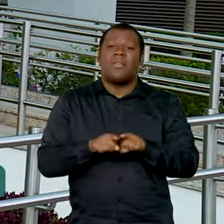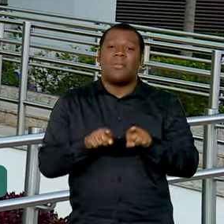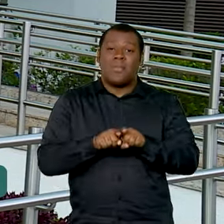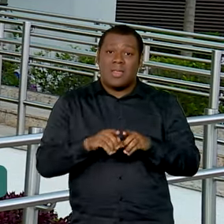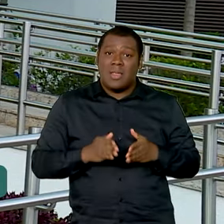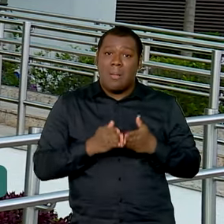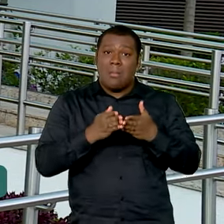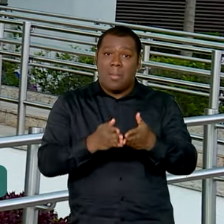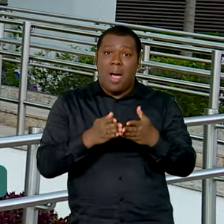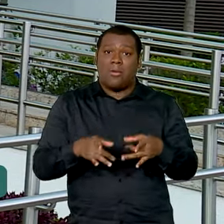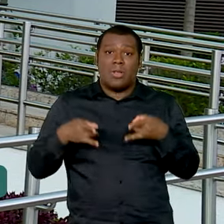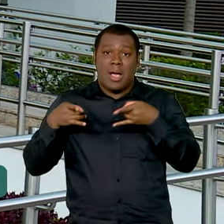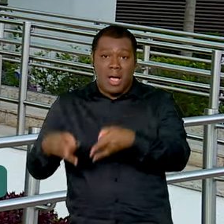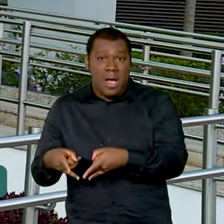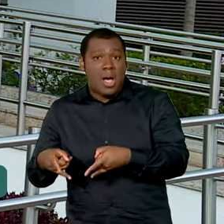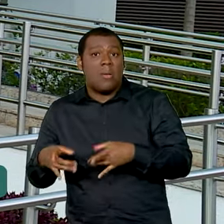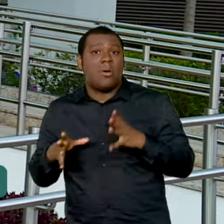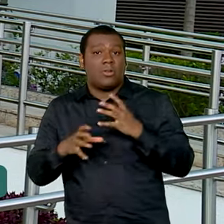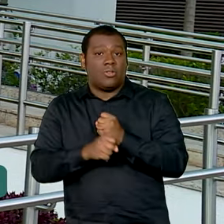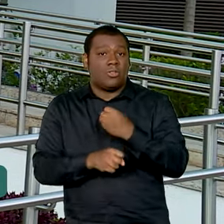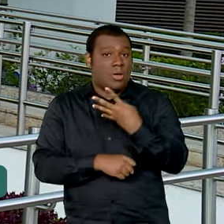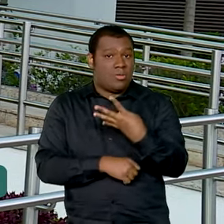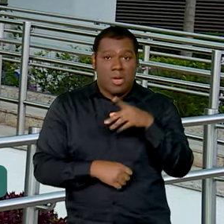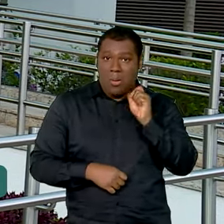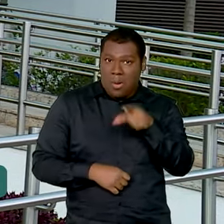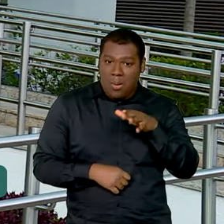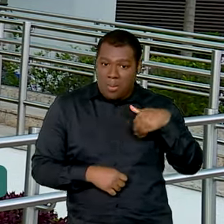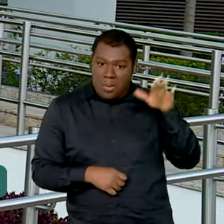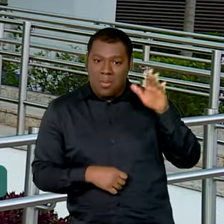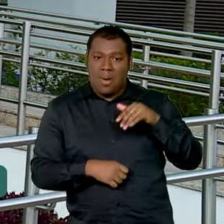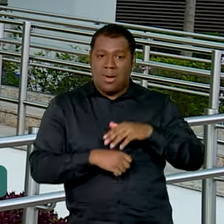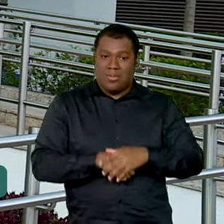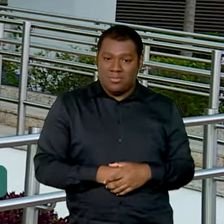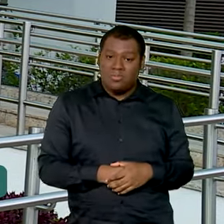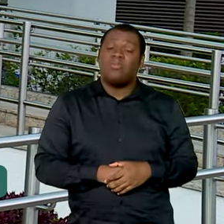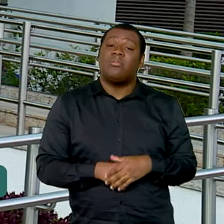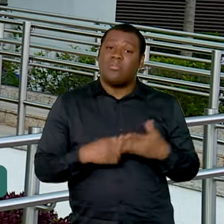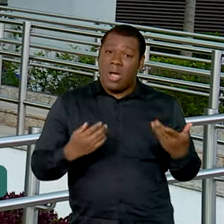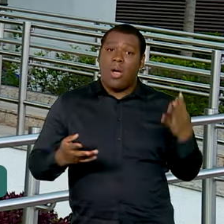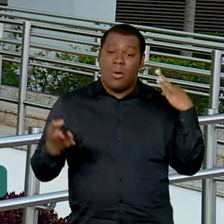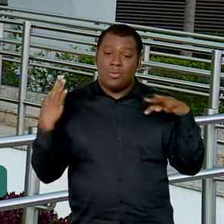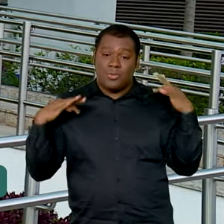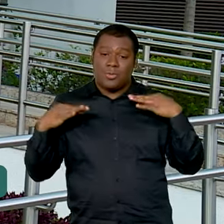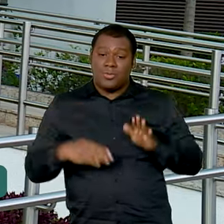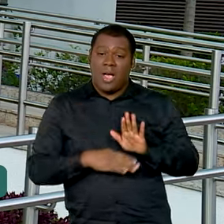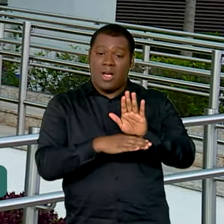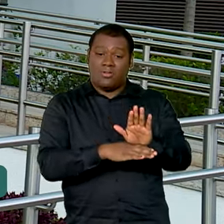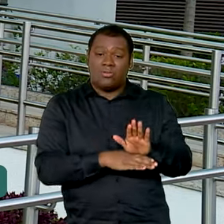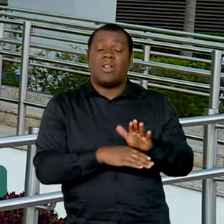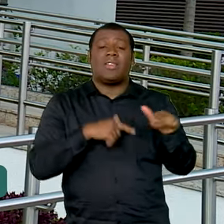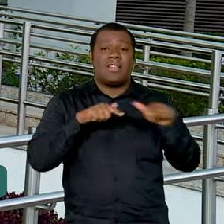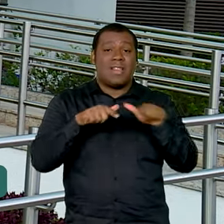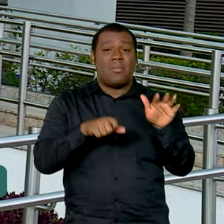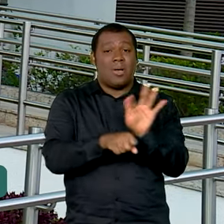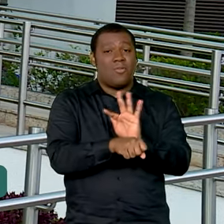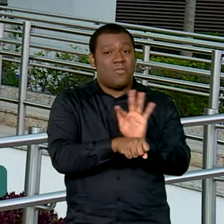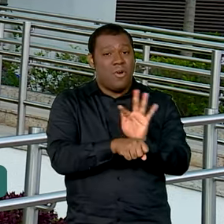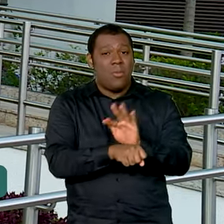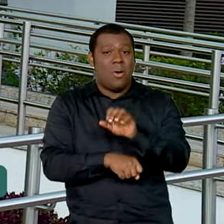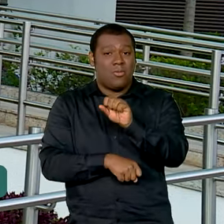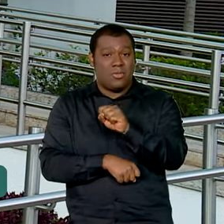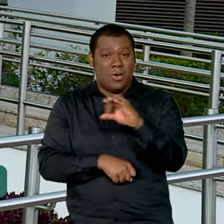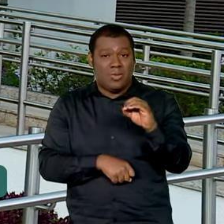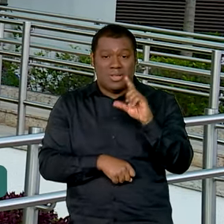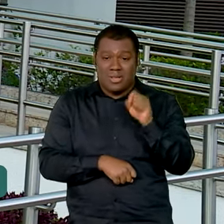a expectativa é de que o segmento seja responsável por gerar 80 mil empregos e injetar mais de